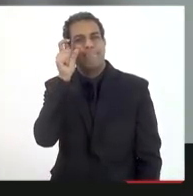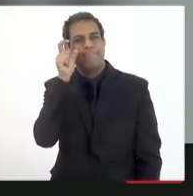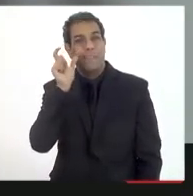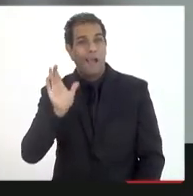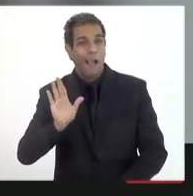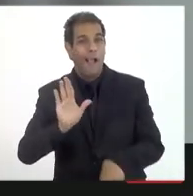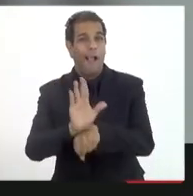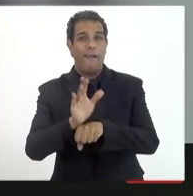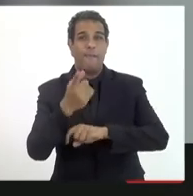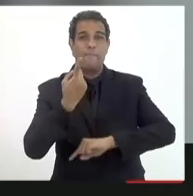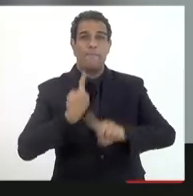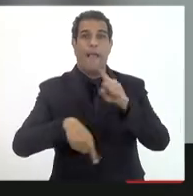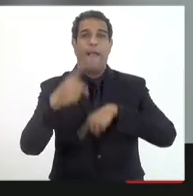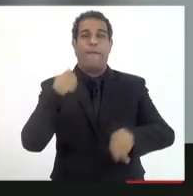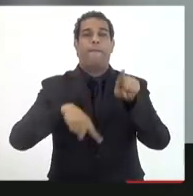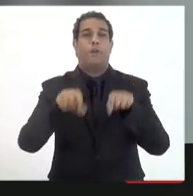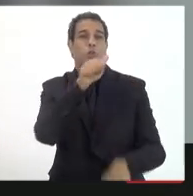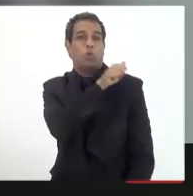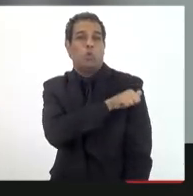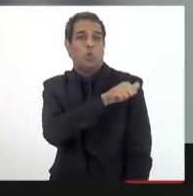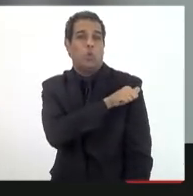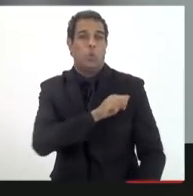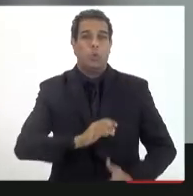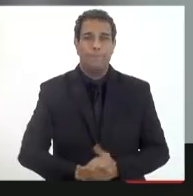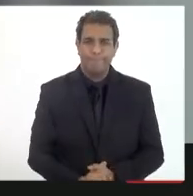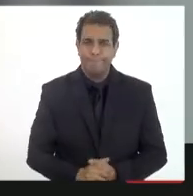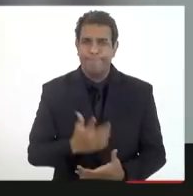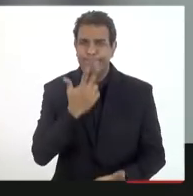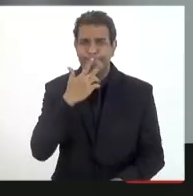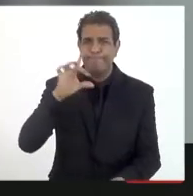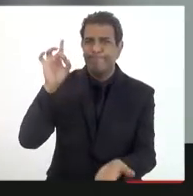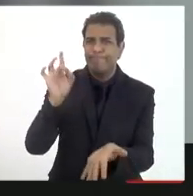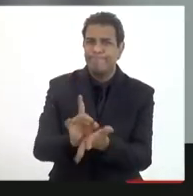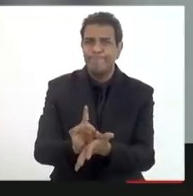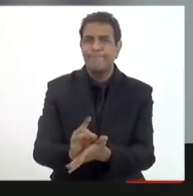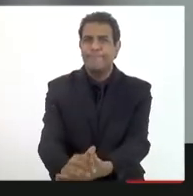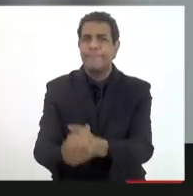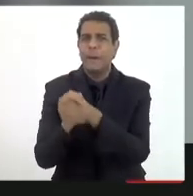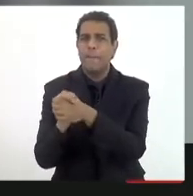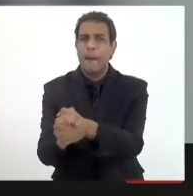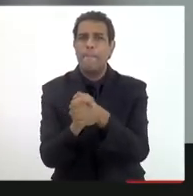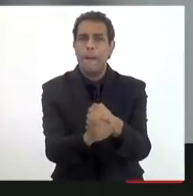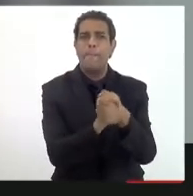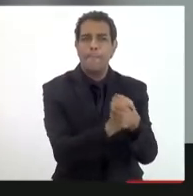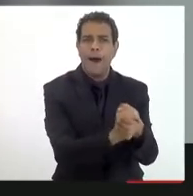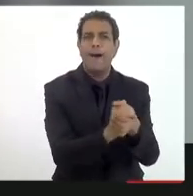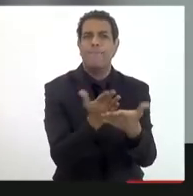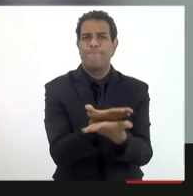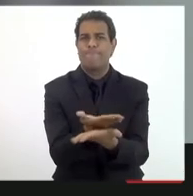colaboradores para o desenvolvimento do estado do Rio de Janeiro em primeiro lugar na verdade saudar o deputado